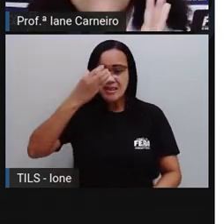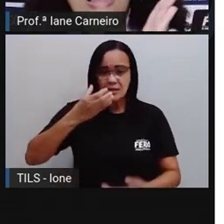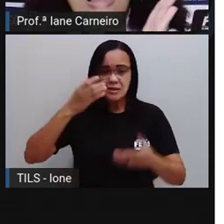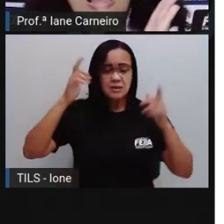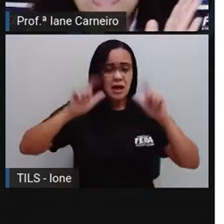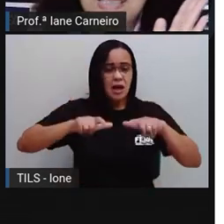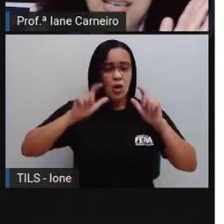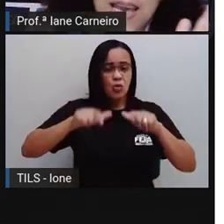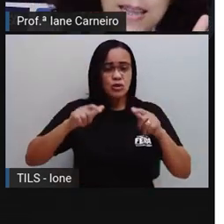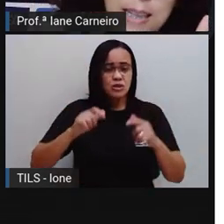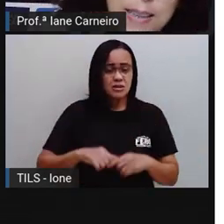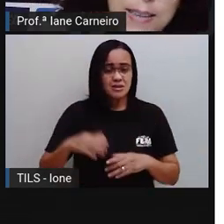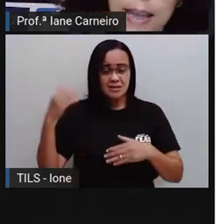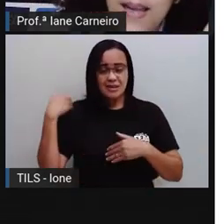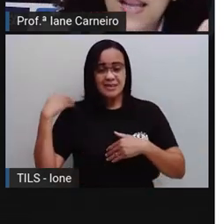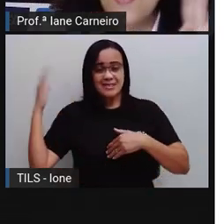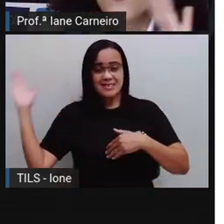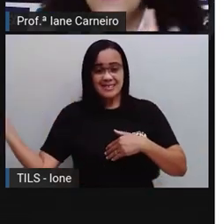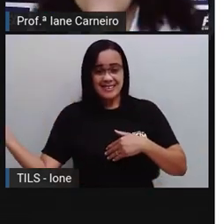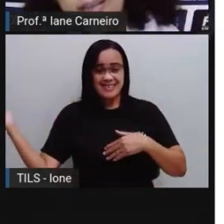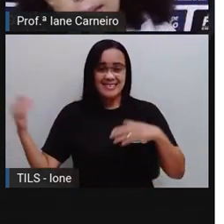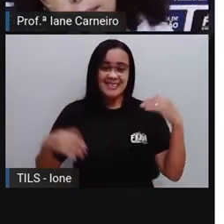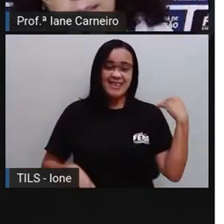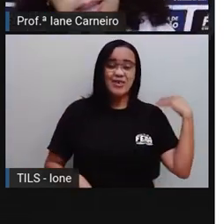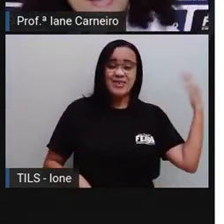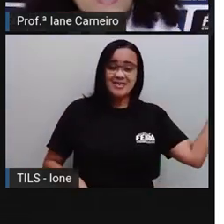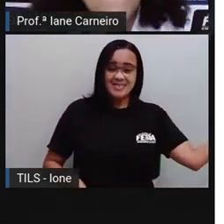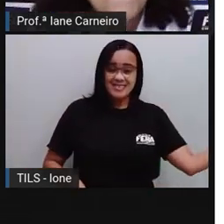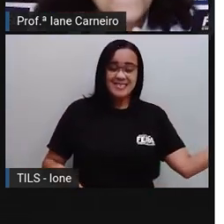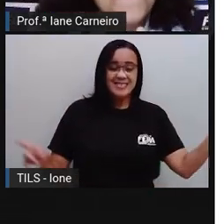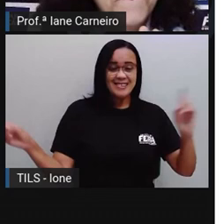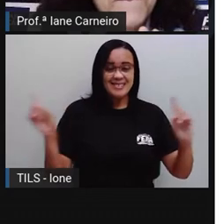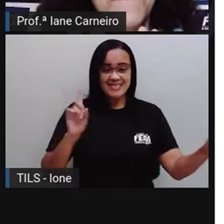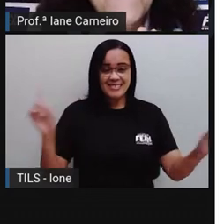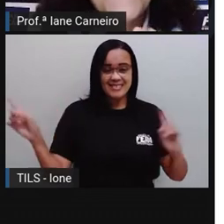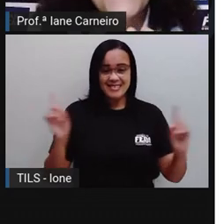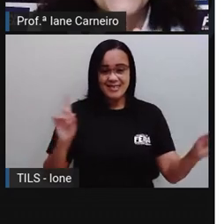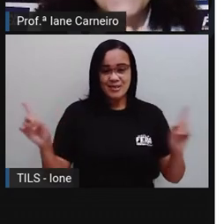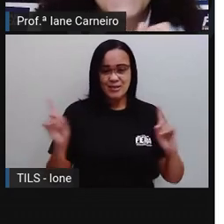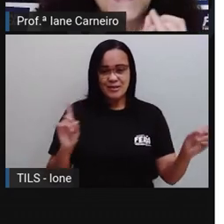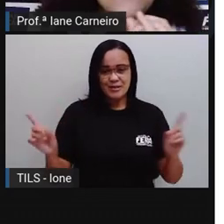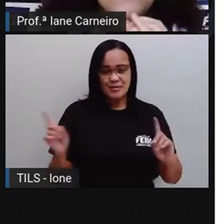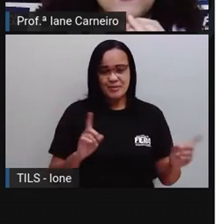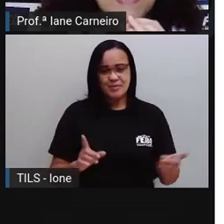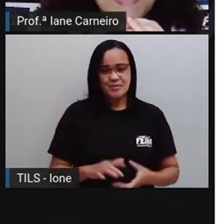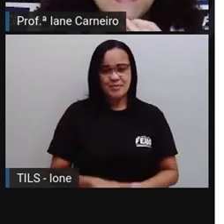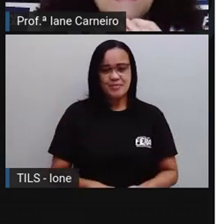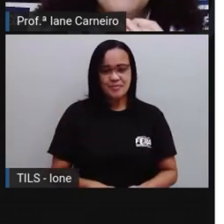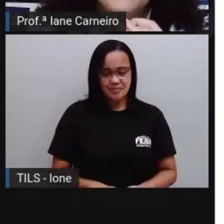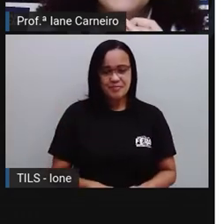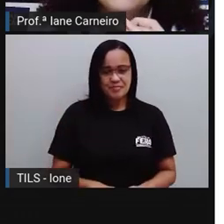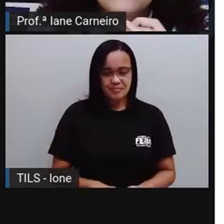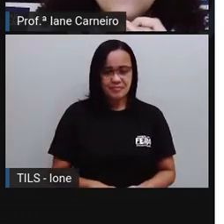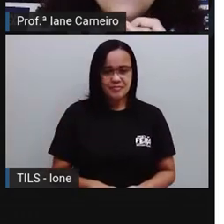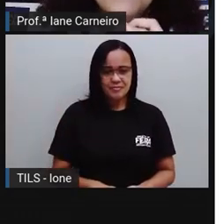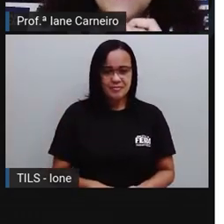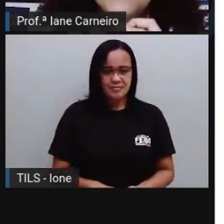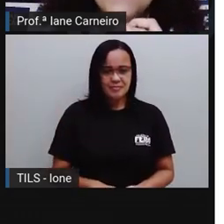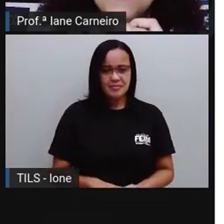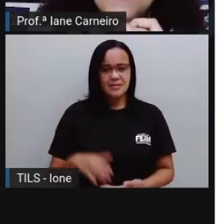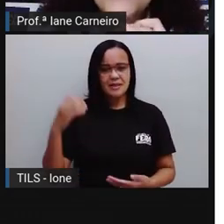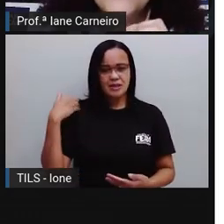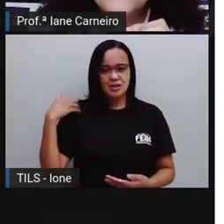Está à esquerda da tela ou à direita da tela? À direita, né? Perto do